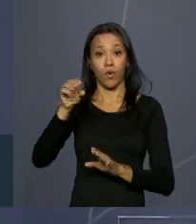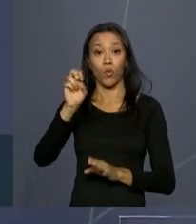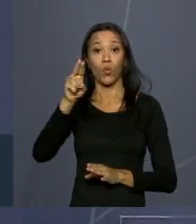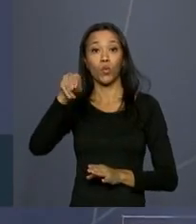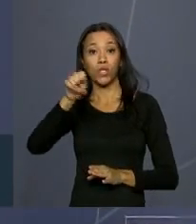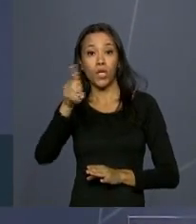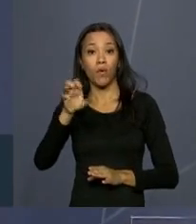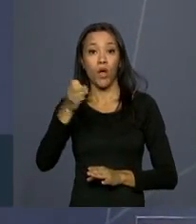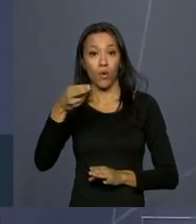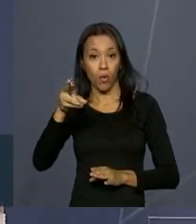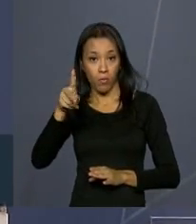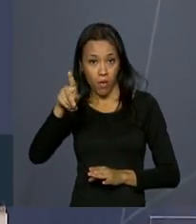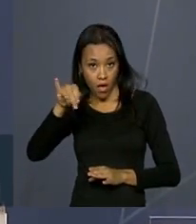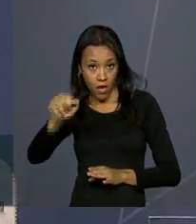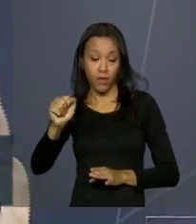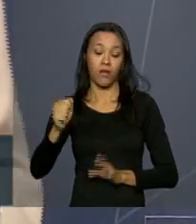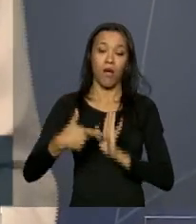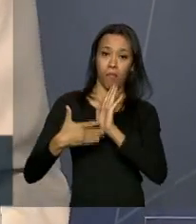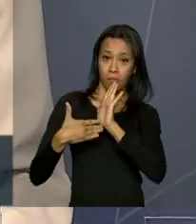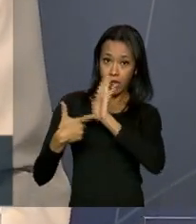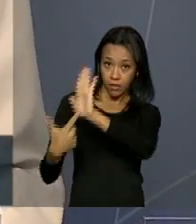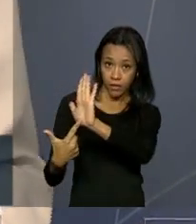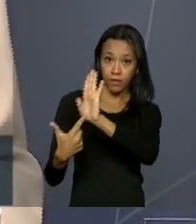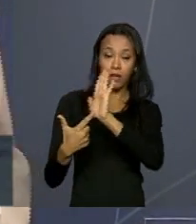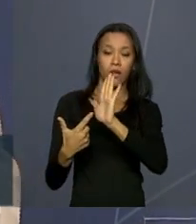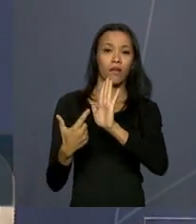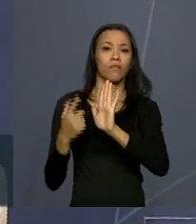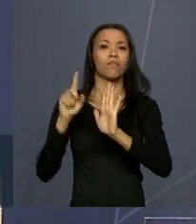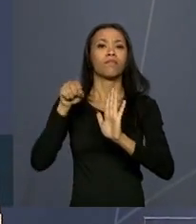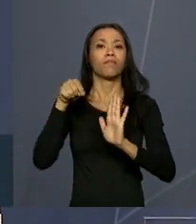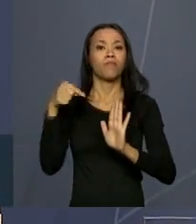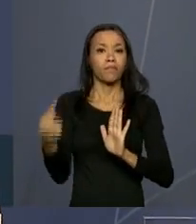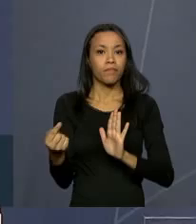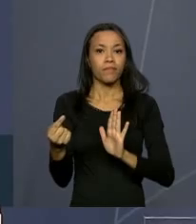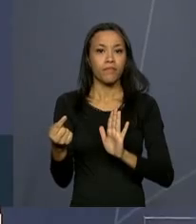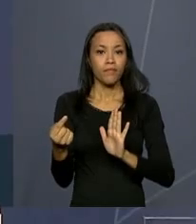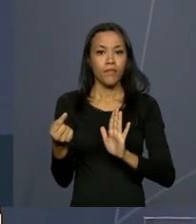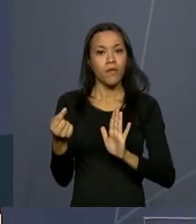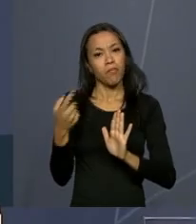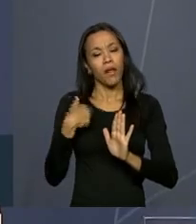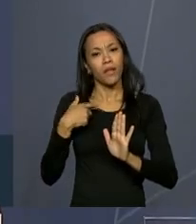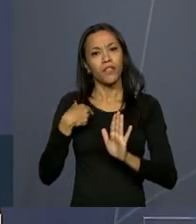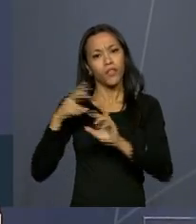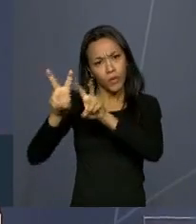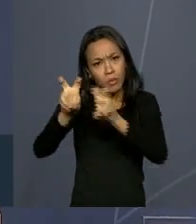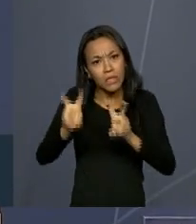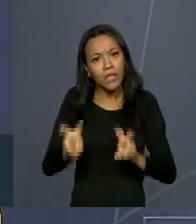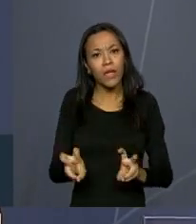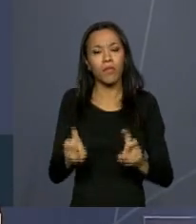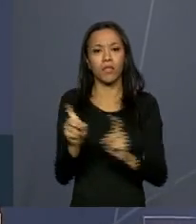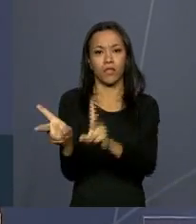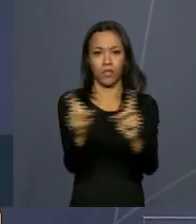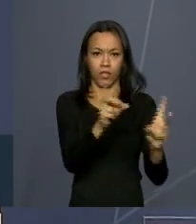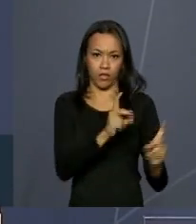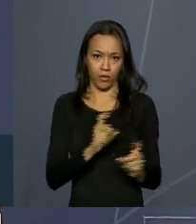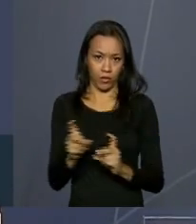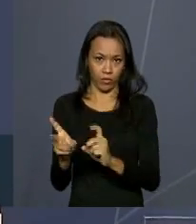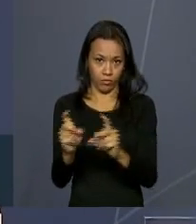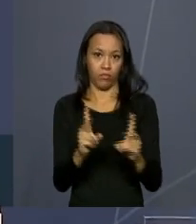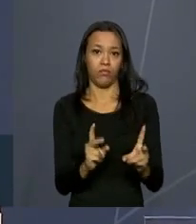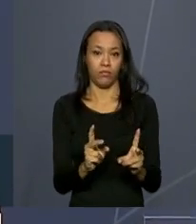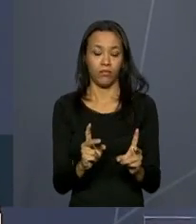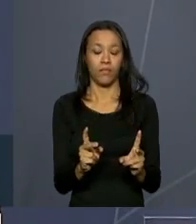aprazada com a comissária para questões comerciais da União Europeia, isto é,